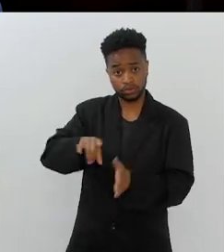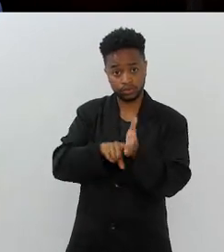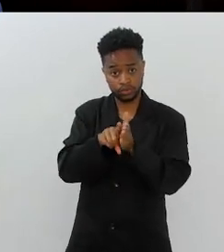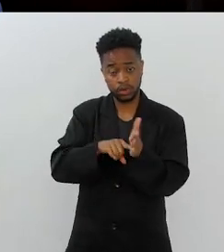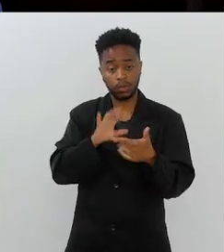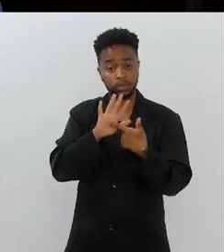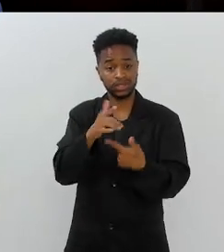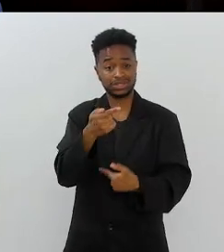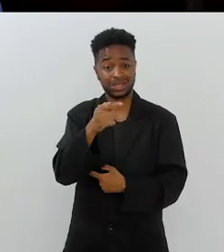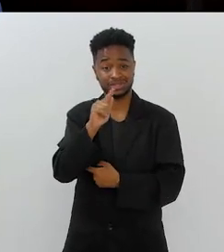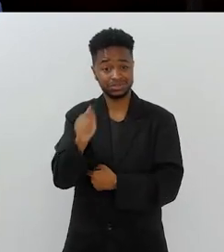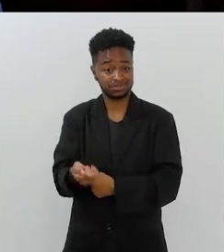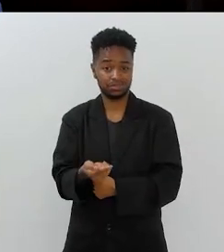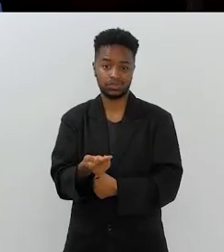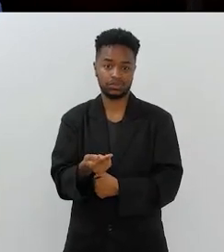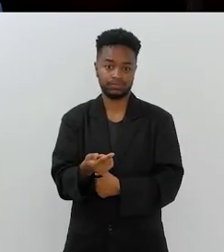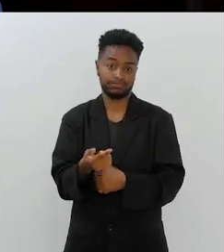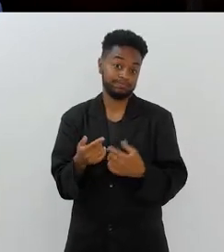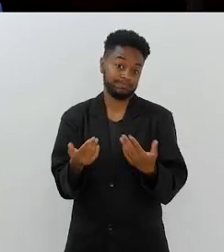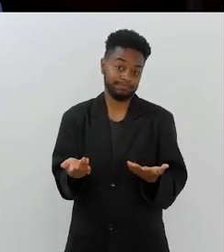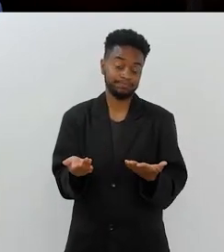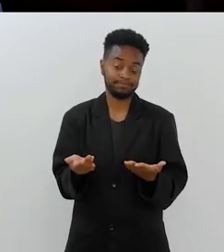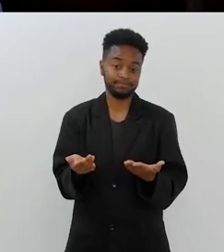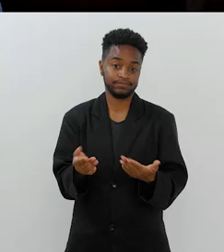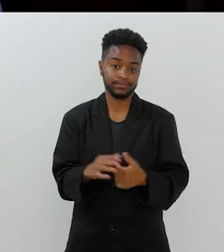censo, ela deu 7 mil.